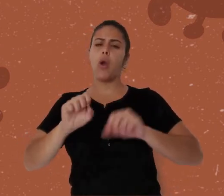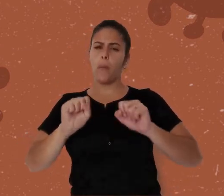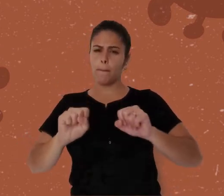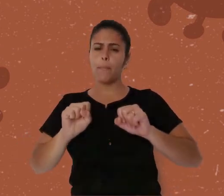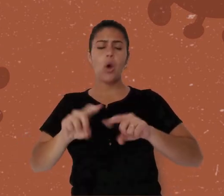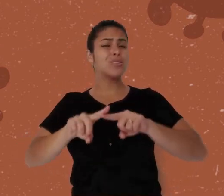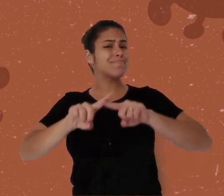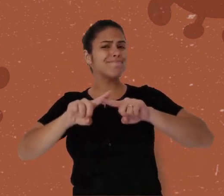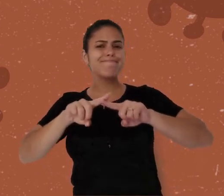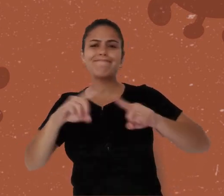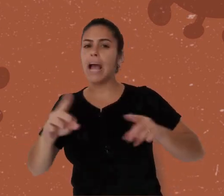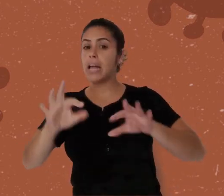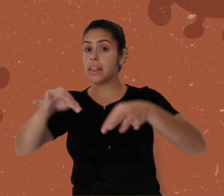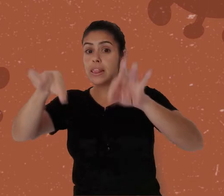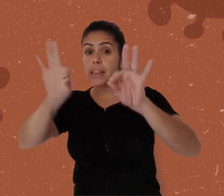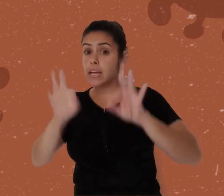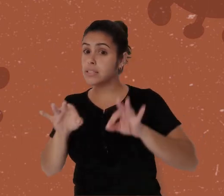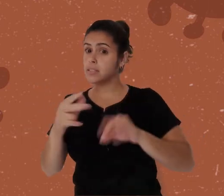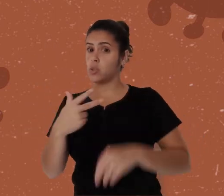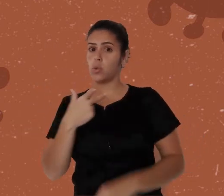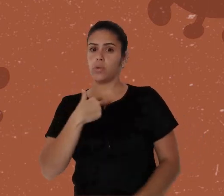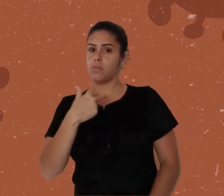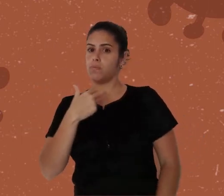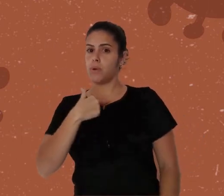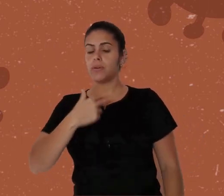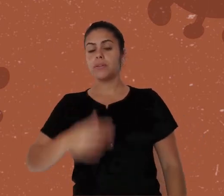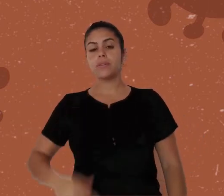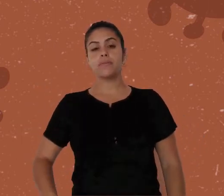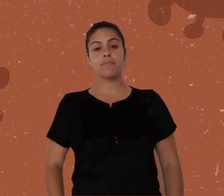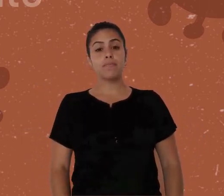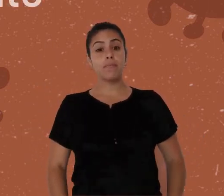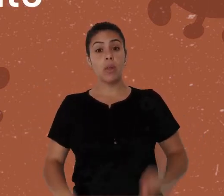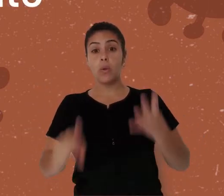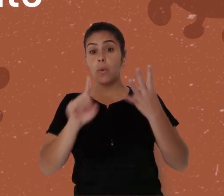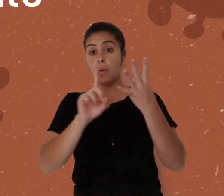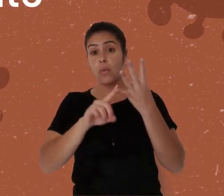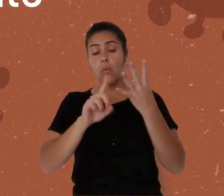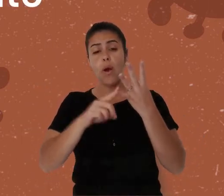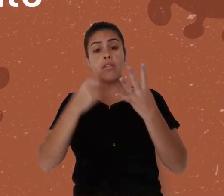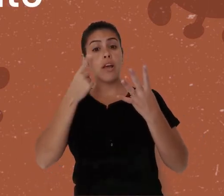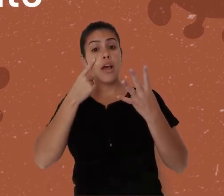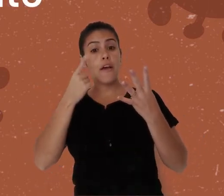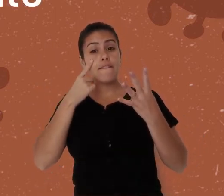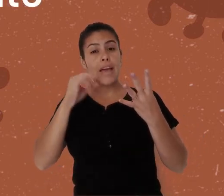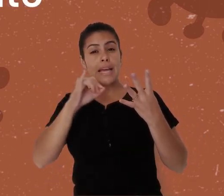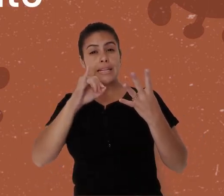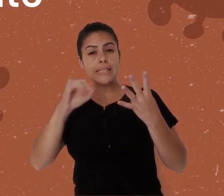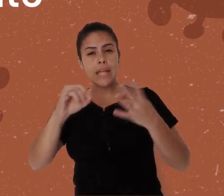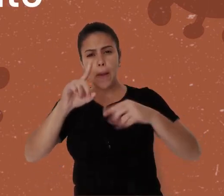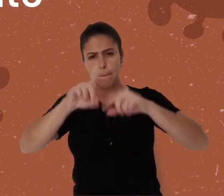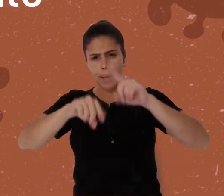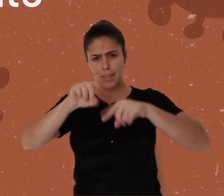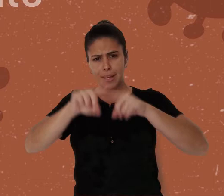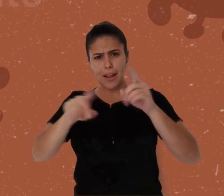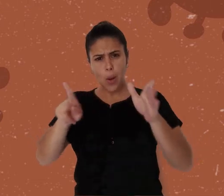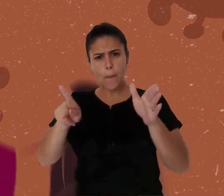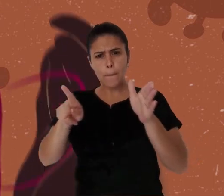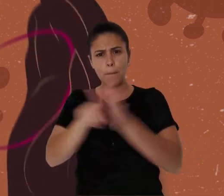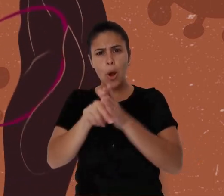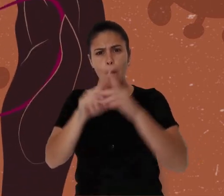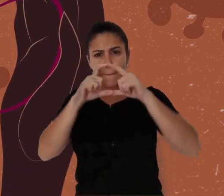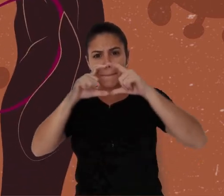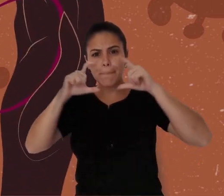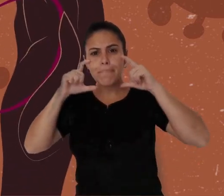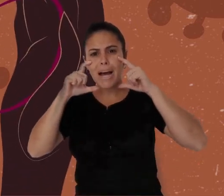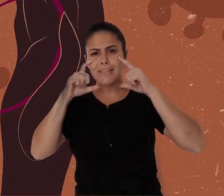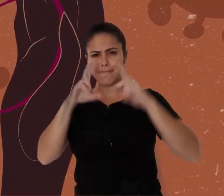ele, pode ser algum outro material que não seja tecido. E também conferir se o material é resistente. Uma